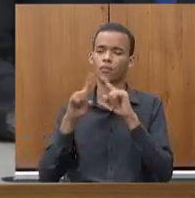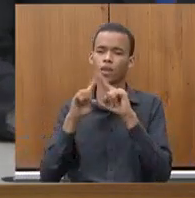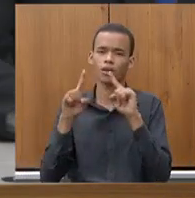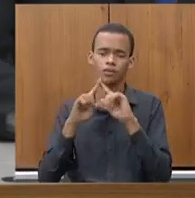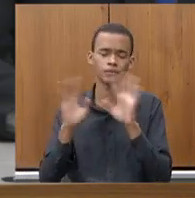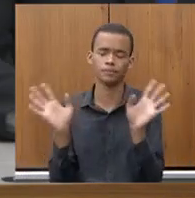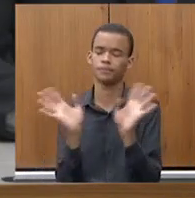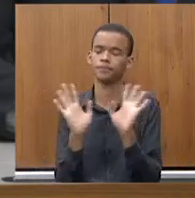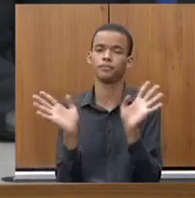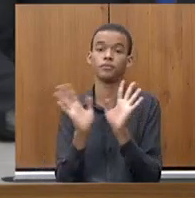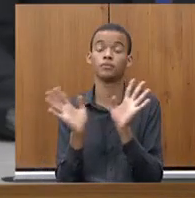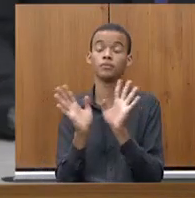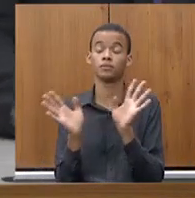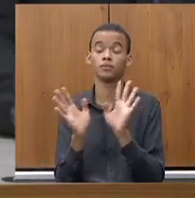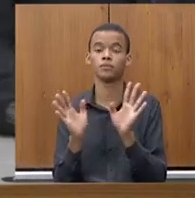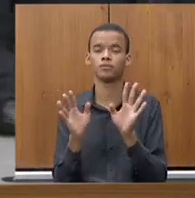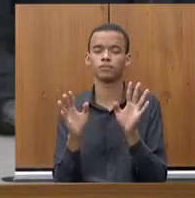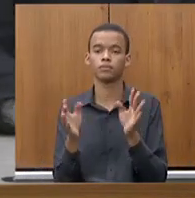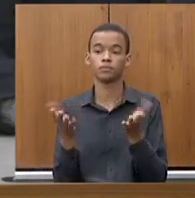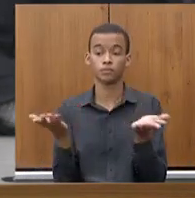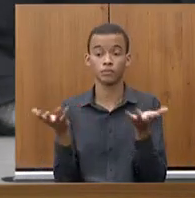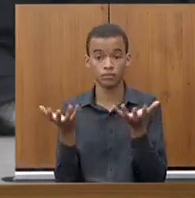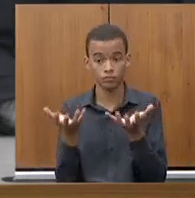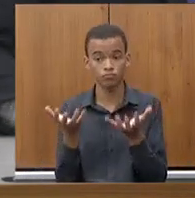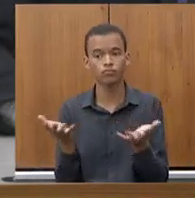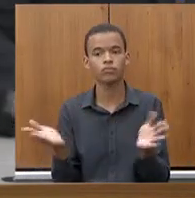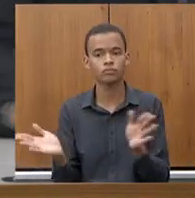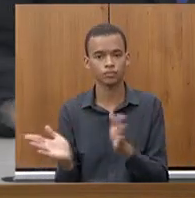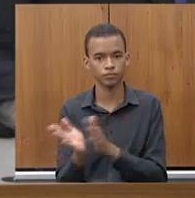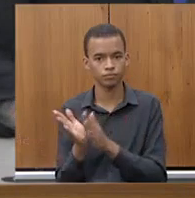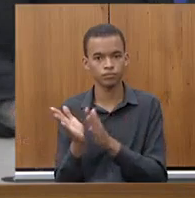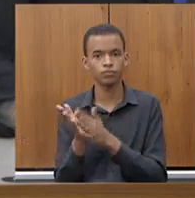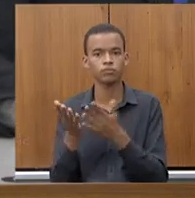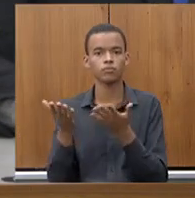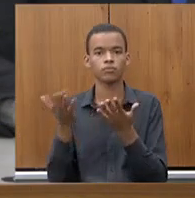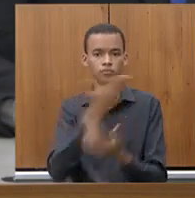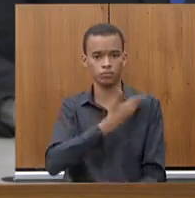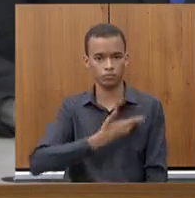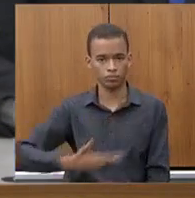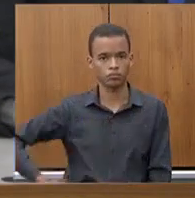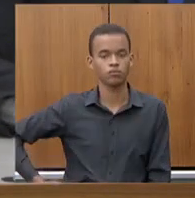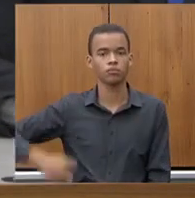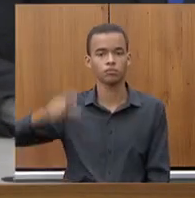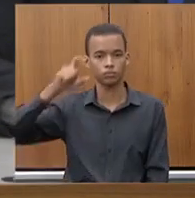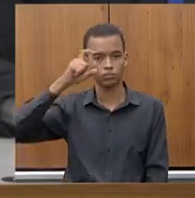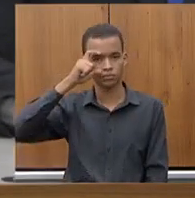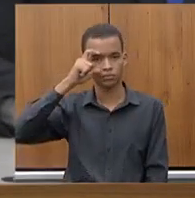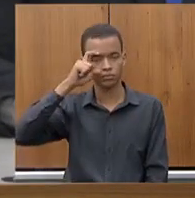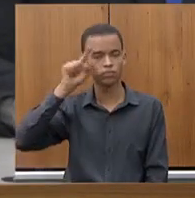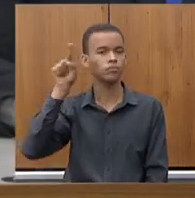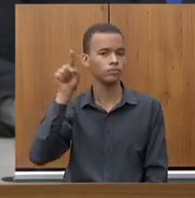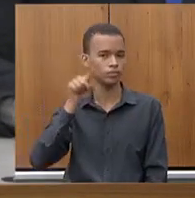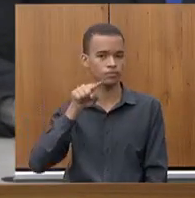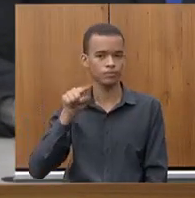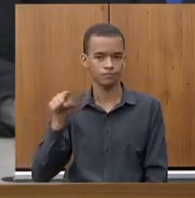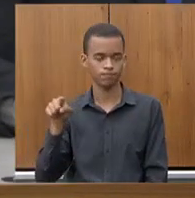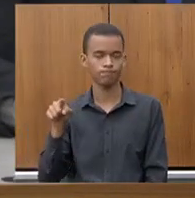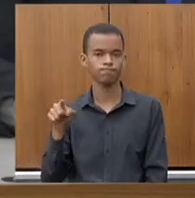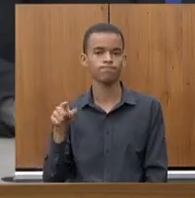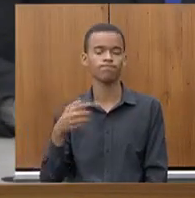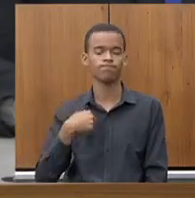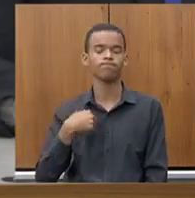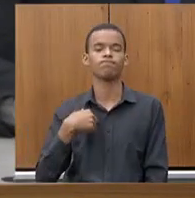tem poucos questionamentos, mas é enaltecendo o trabalho do nosso governador Romeu Zema, que foi feliz